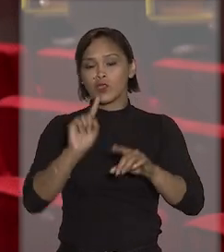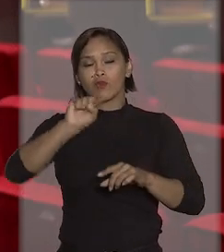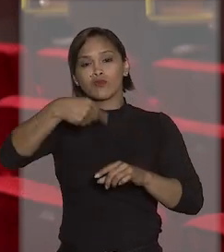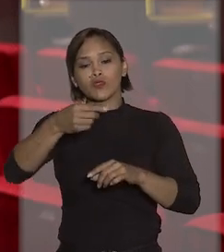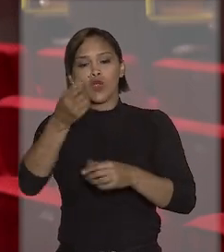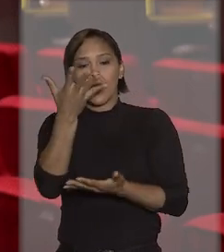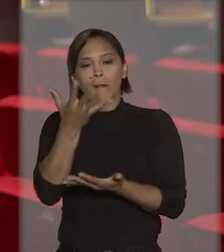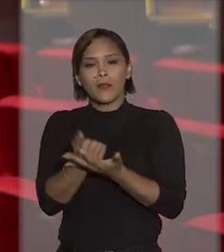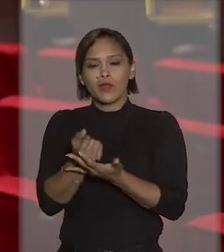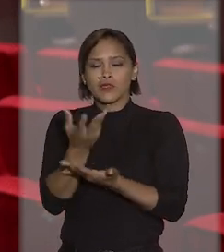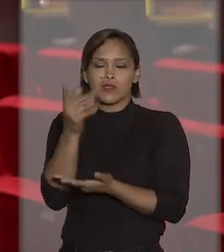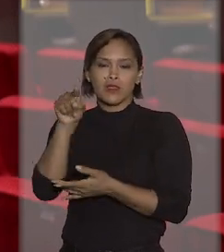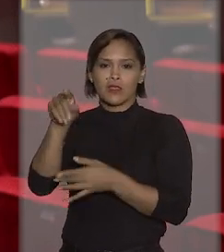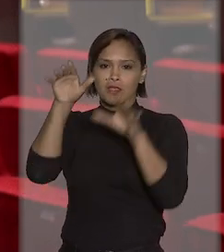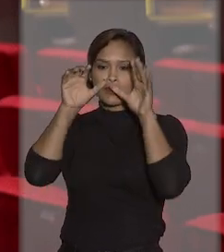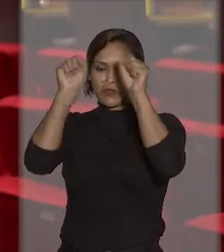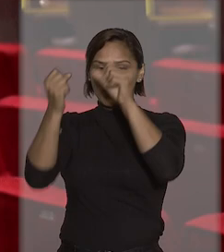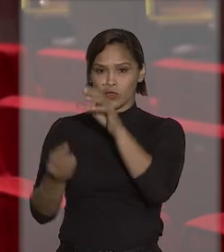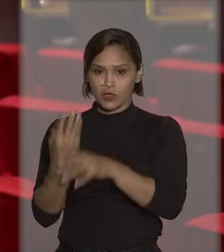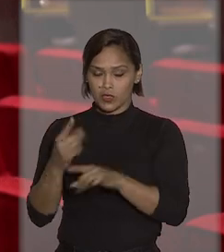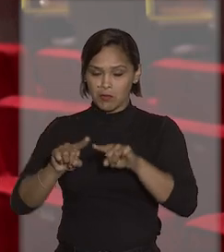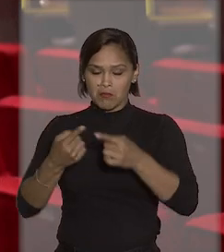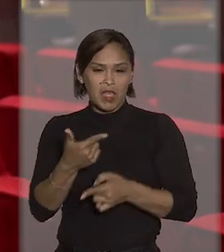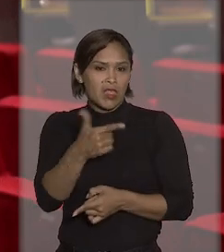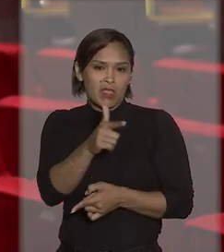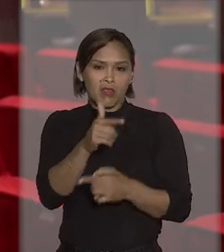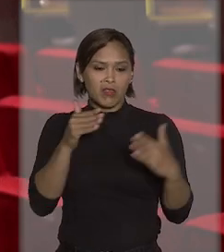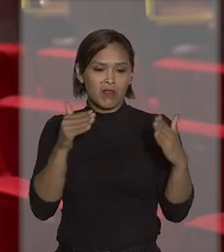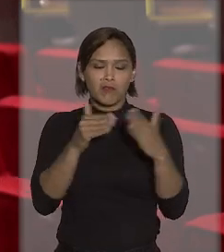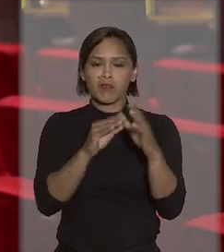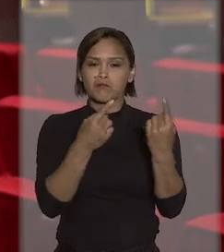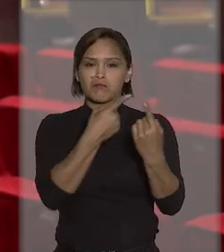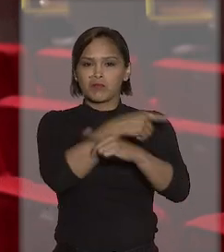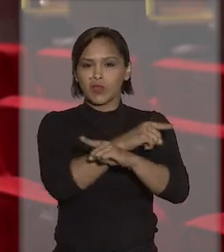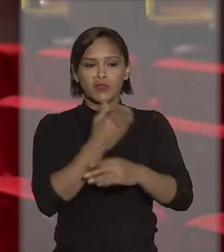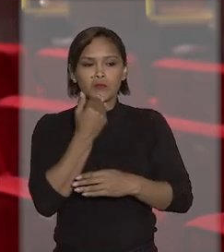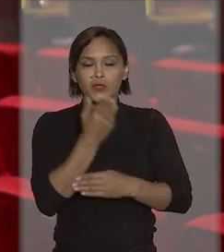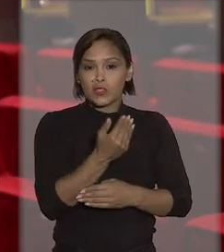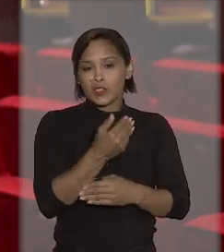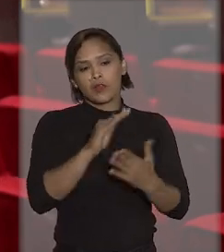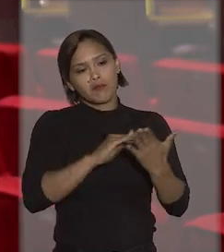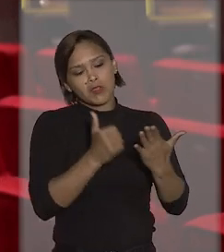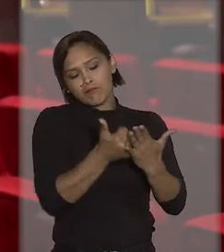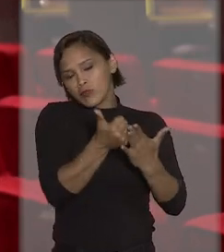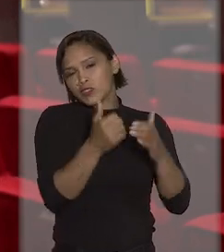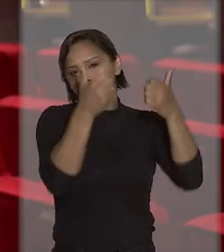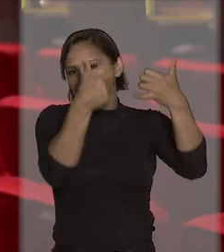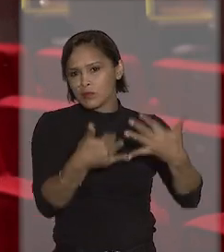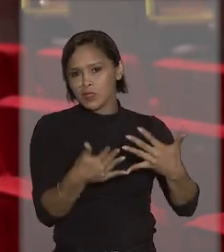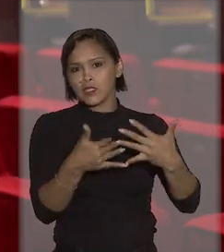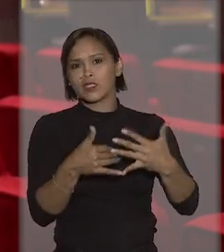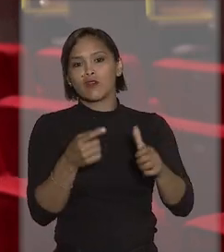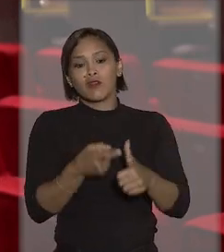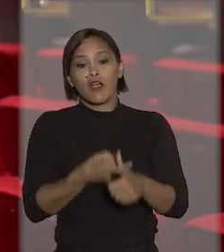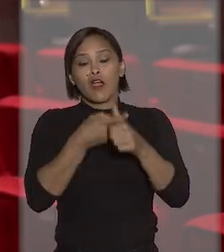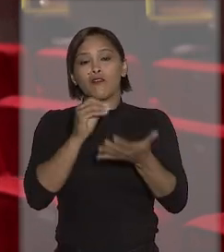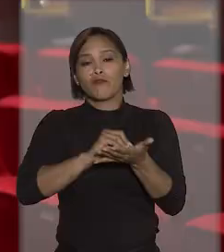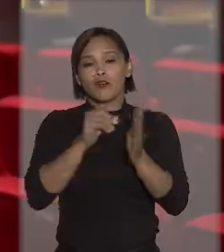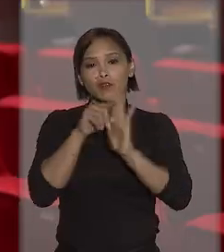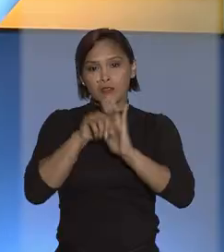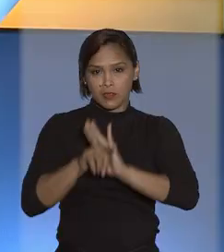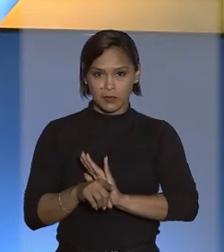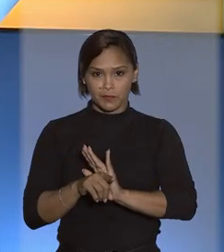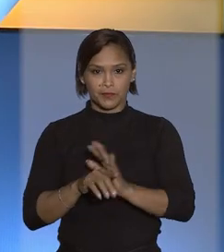após a admissão na corte de origem. Mas, no caso, nem houve a interposição do recurso, pois os embargos de declaração estão pendentes de